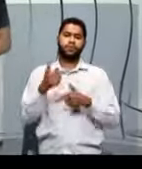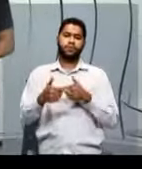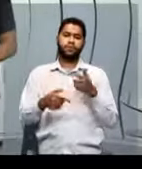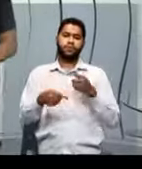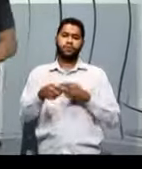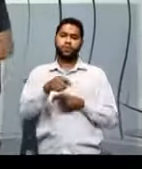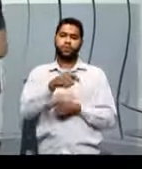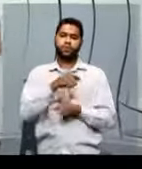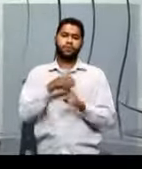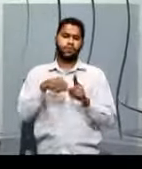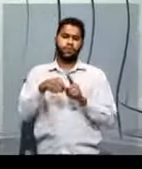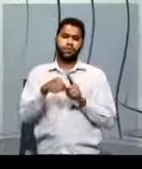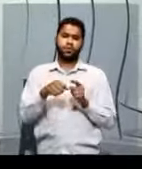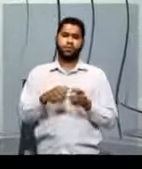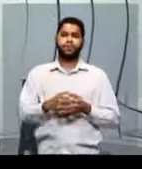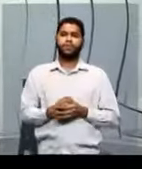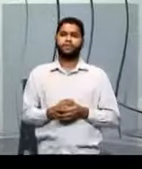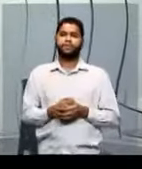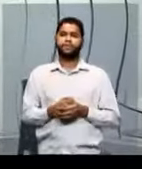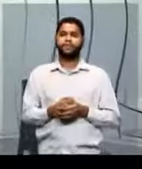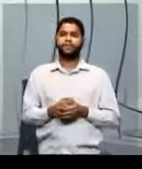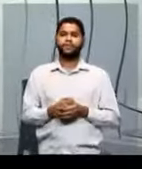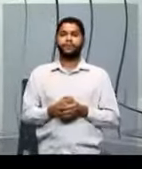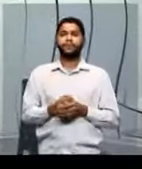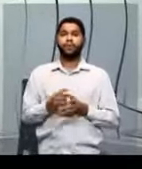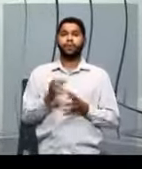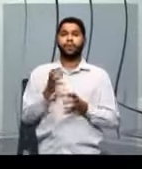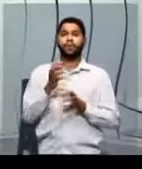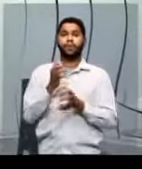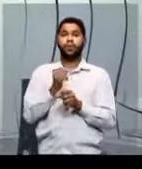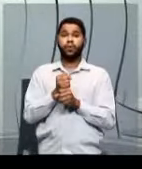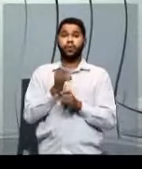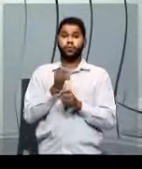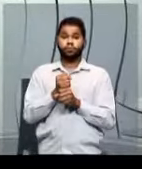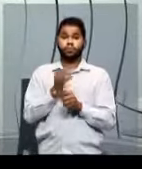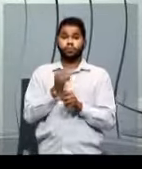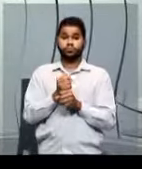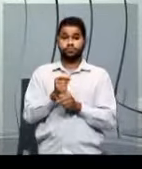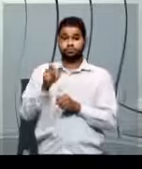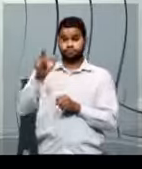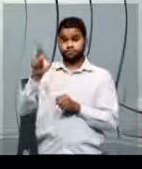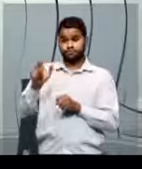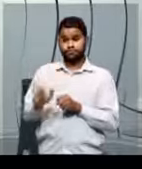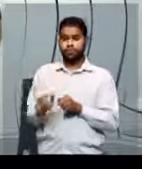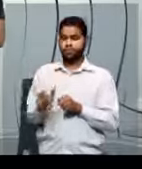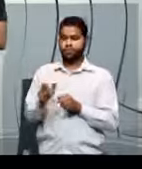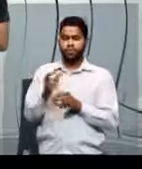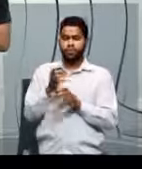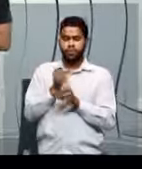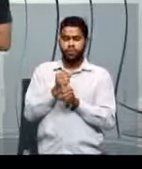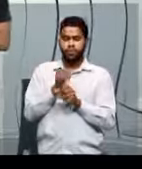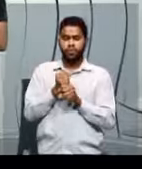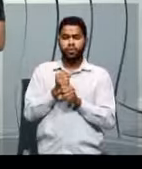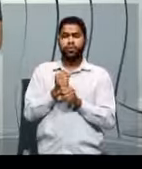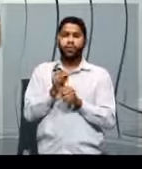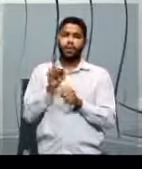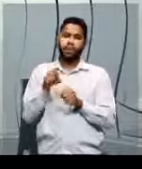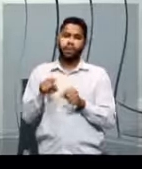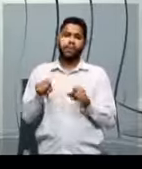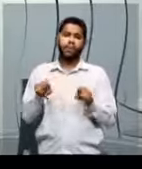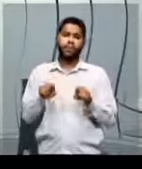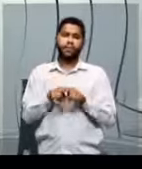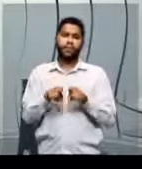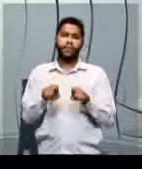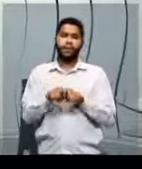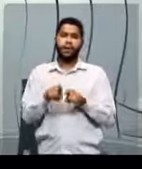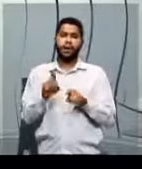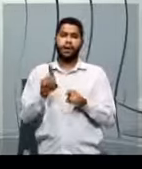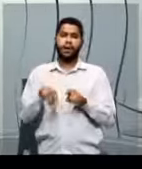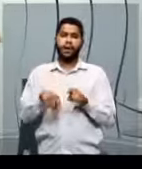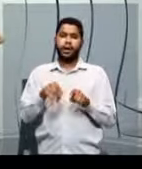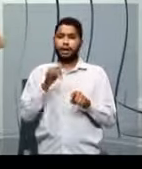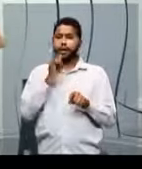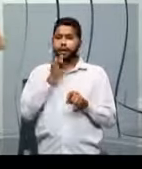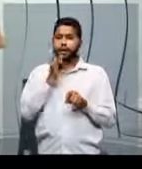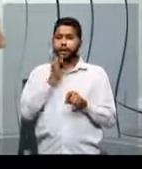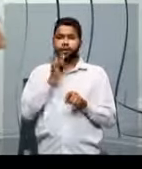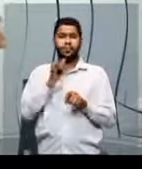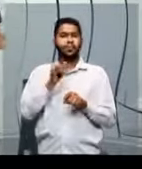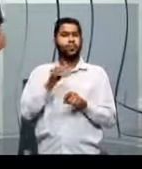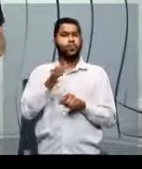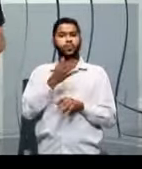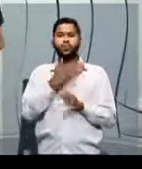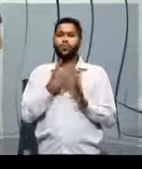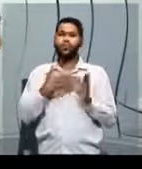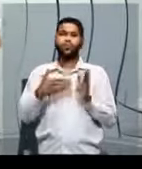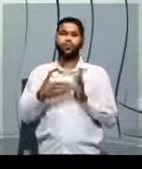à sociedade, por exemplo. Quando você precisa de um contador e alguém fazer a contabilidade, você vai pegar justamente alguém que fez esse curso, vai pegar todo o